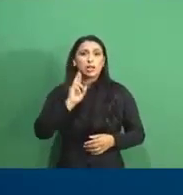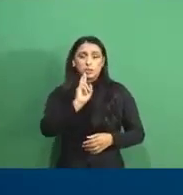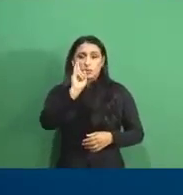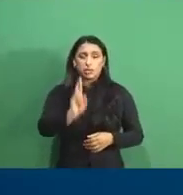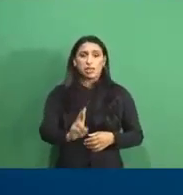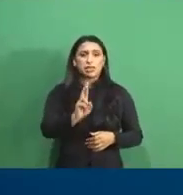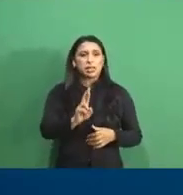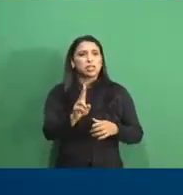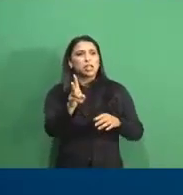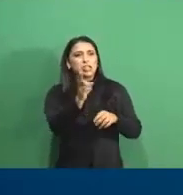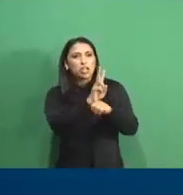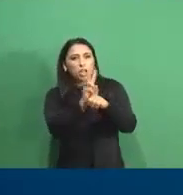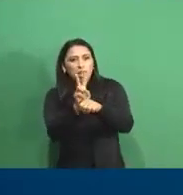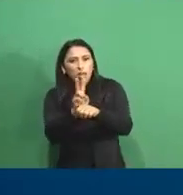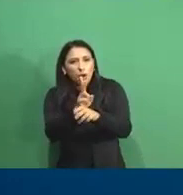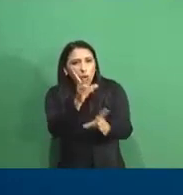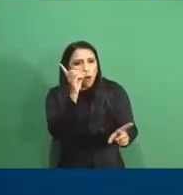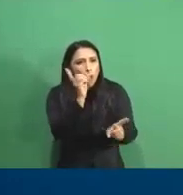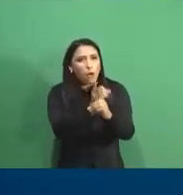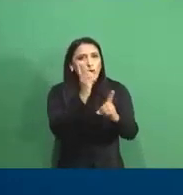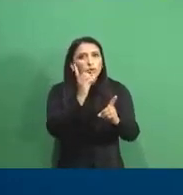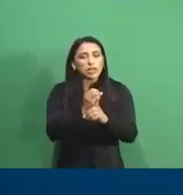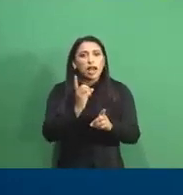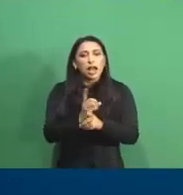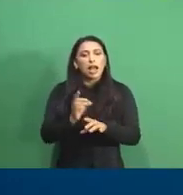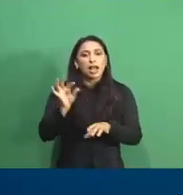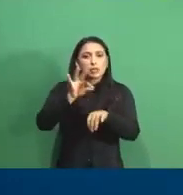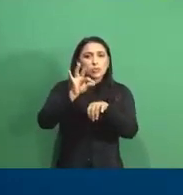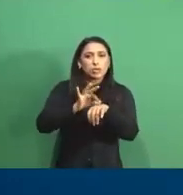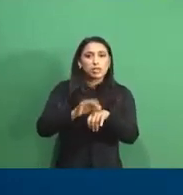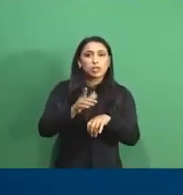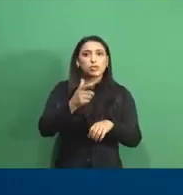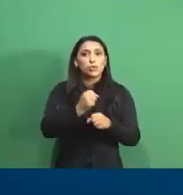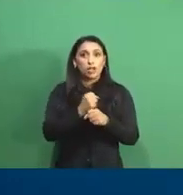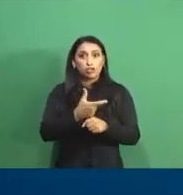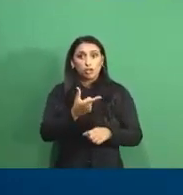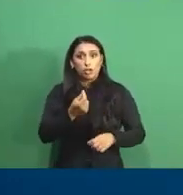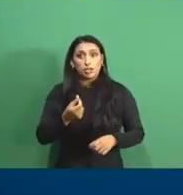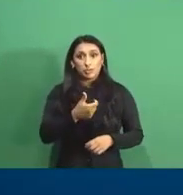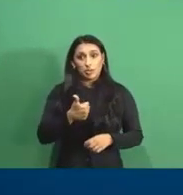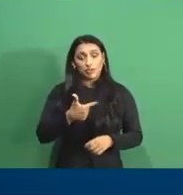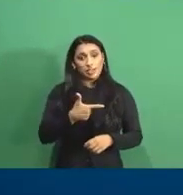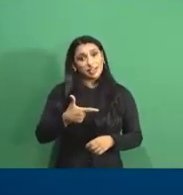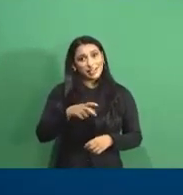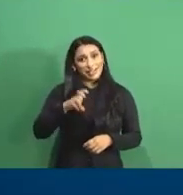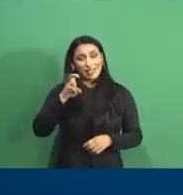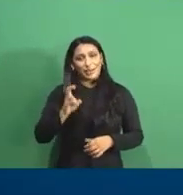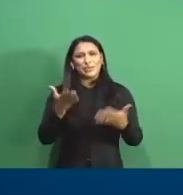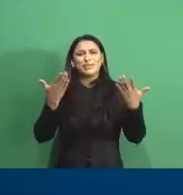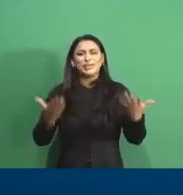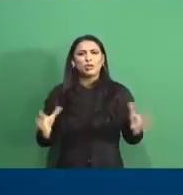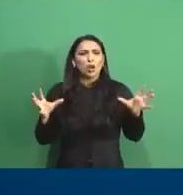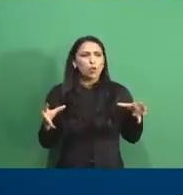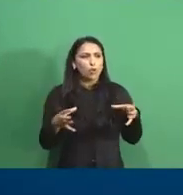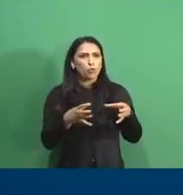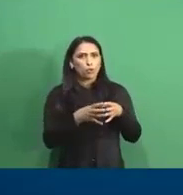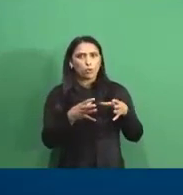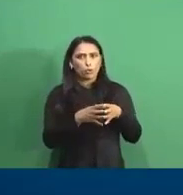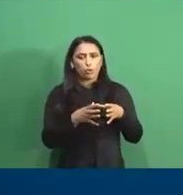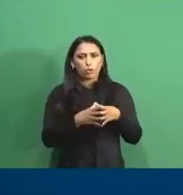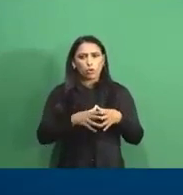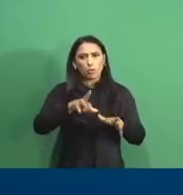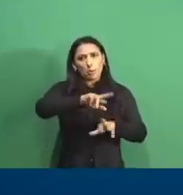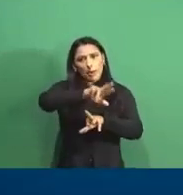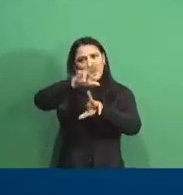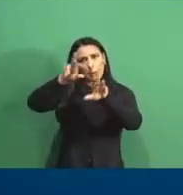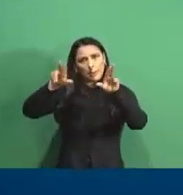monitoramento das moscas das frutas no ano de 2025. Para isso, contamos com um time multidisciplinar, com